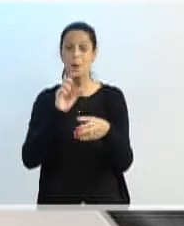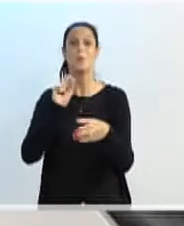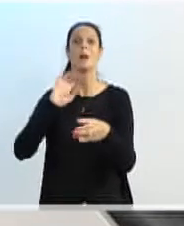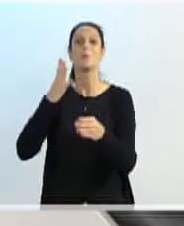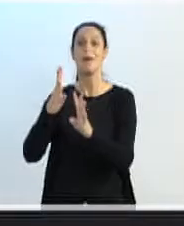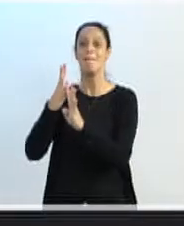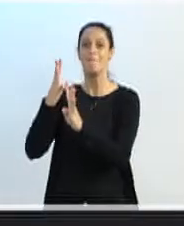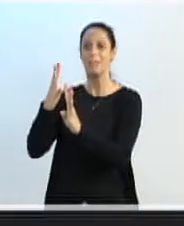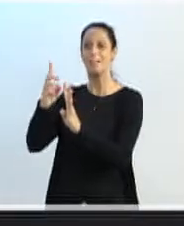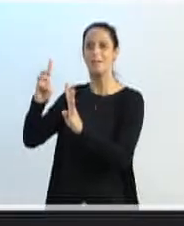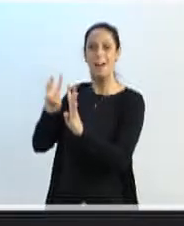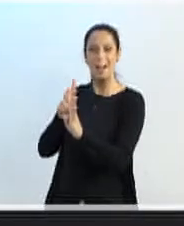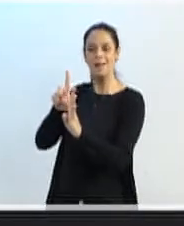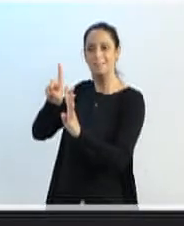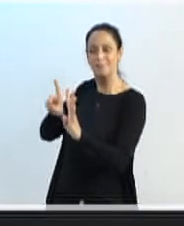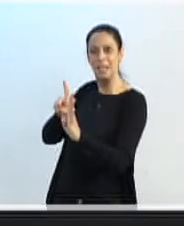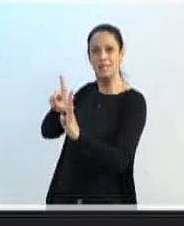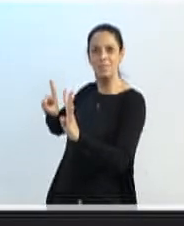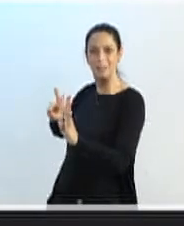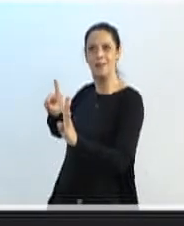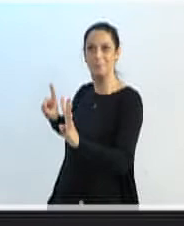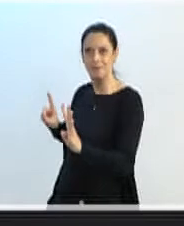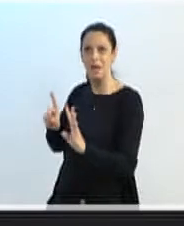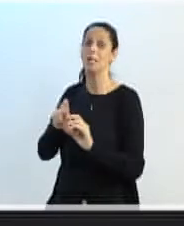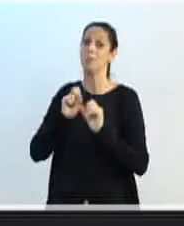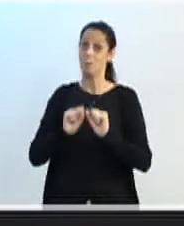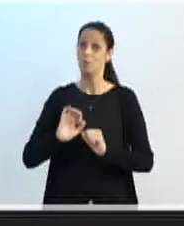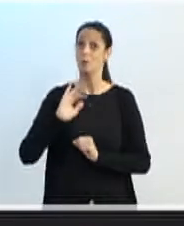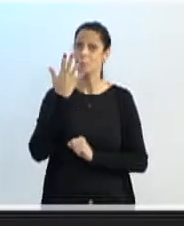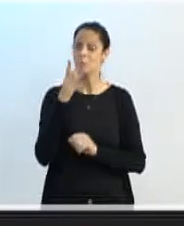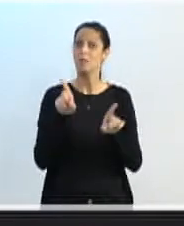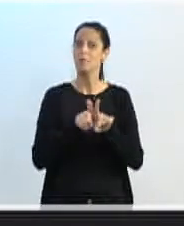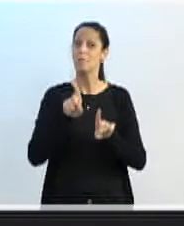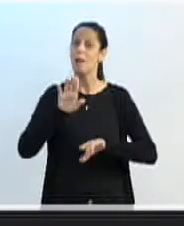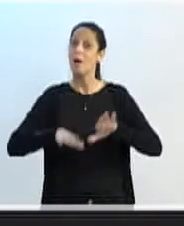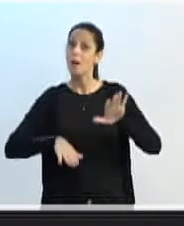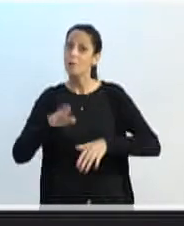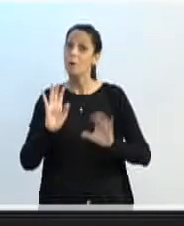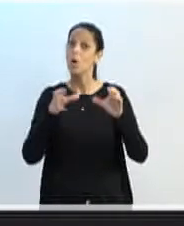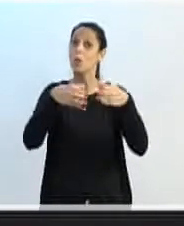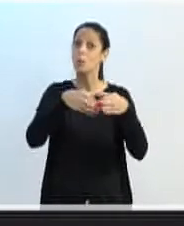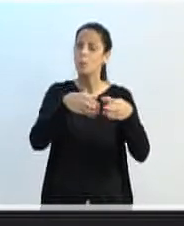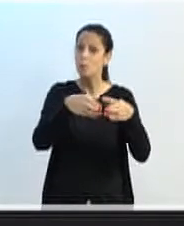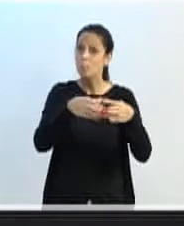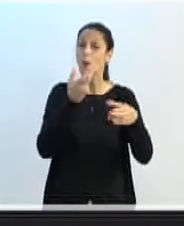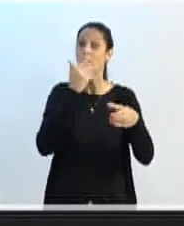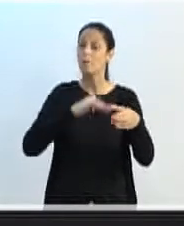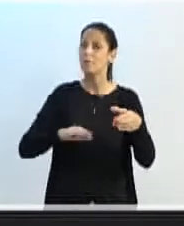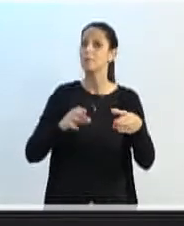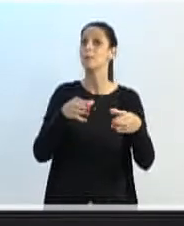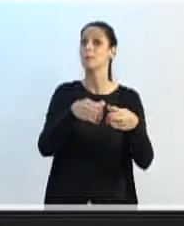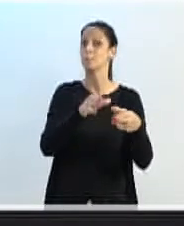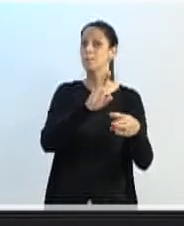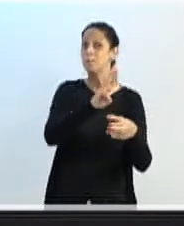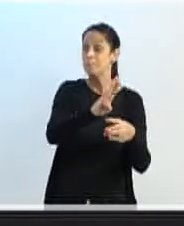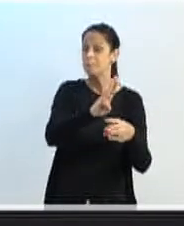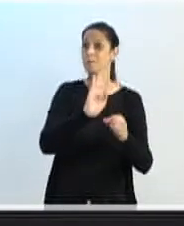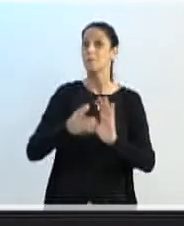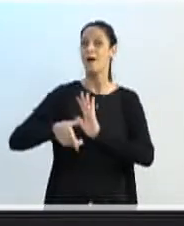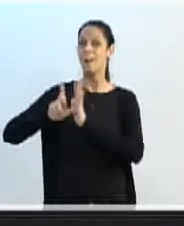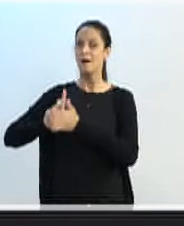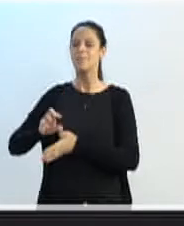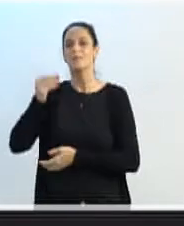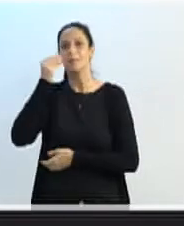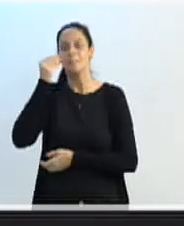Logo atrás dela aqui, possivelmente, vão ter crianças do grupo B, só que realizaram a intenção de matrícula